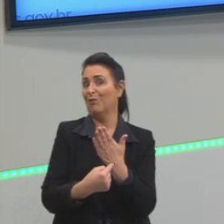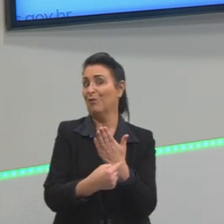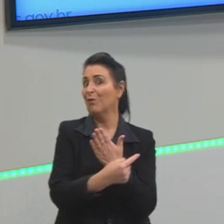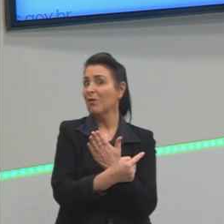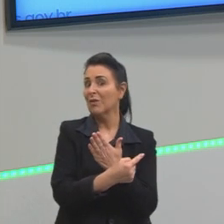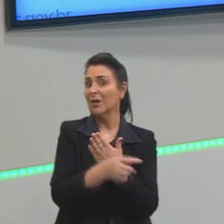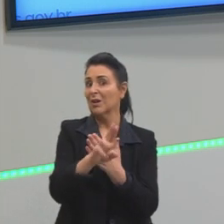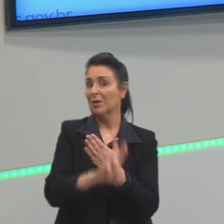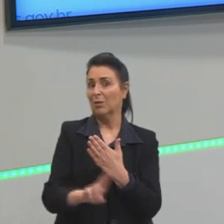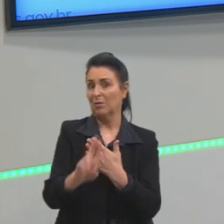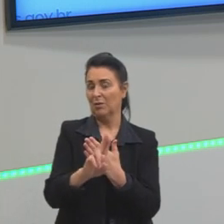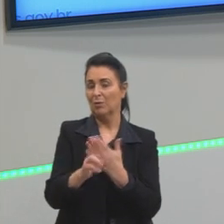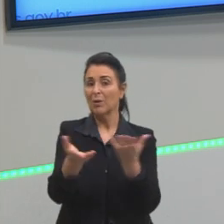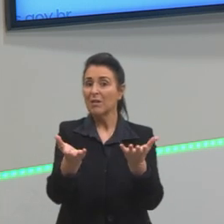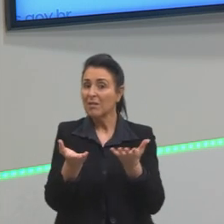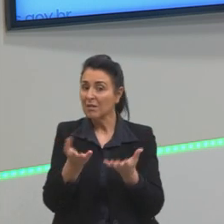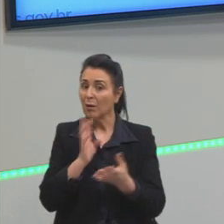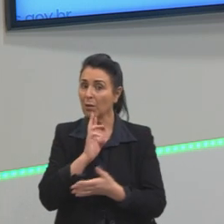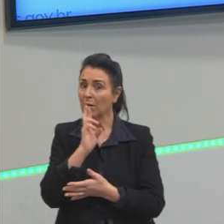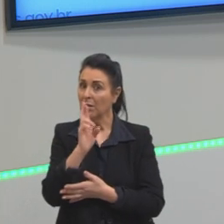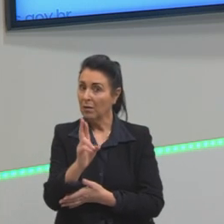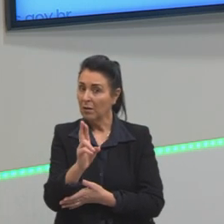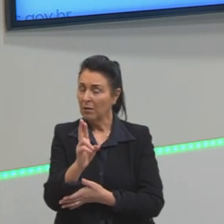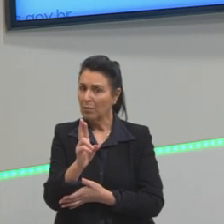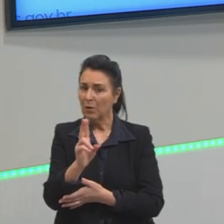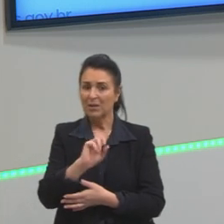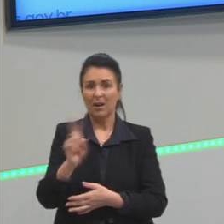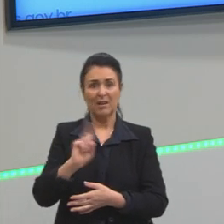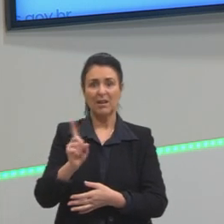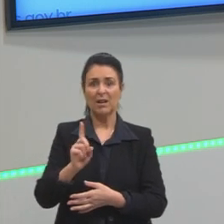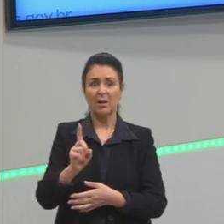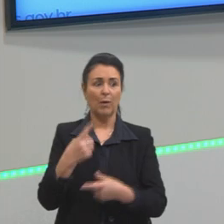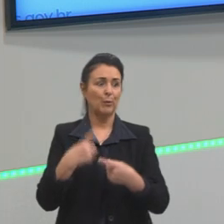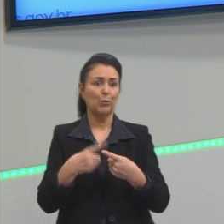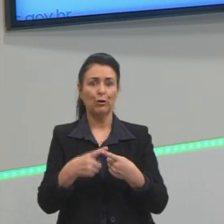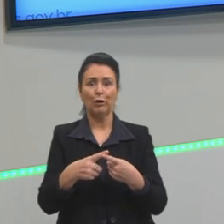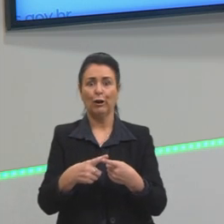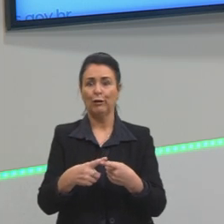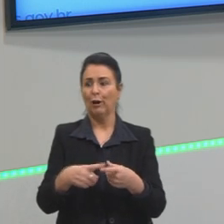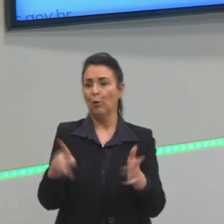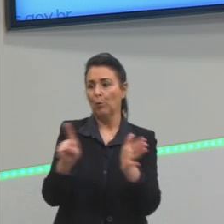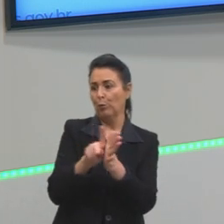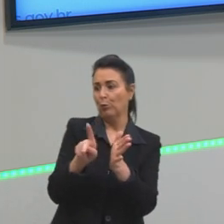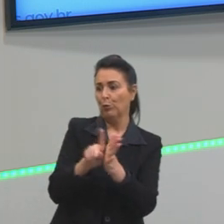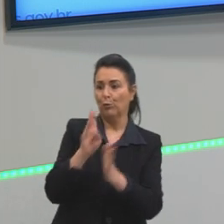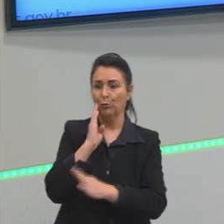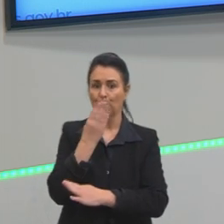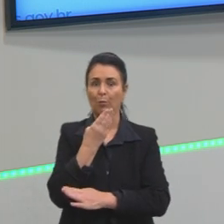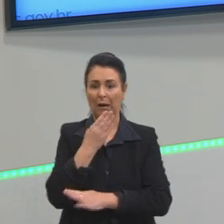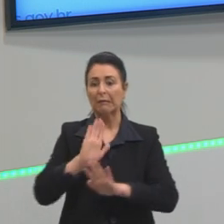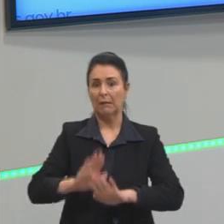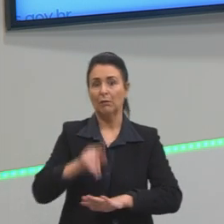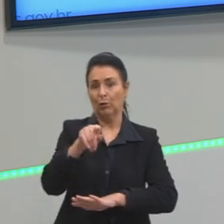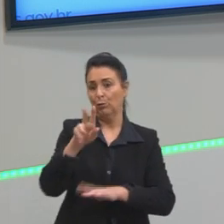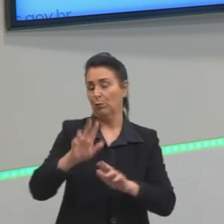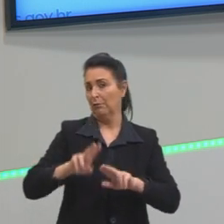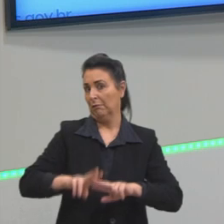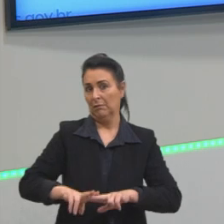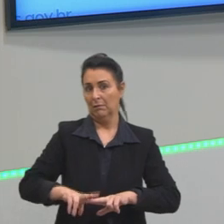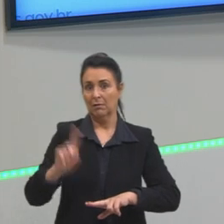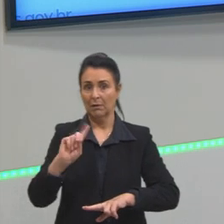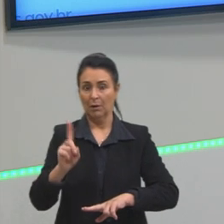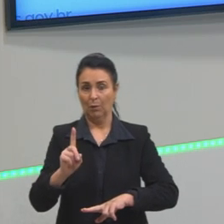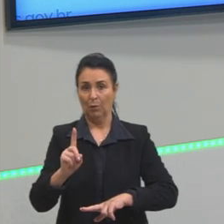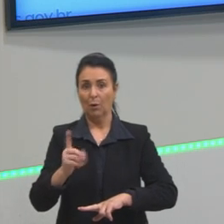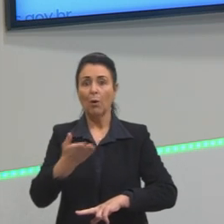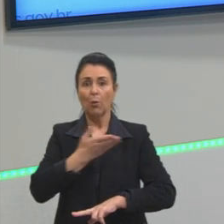quer uma resposta que com certeza não é você está aqui porque pode pendurar a conta no bar aqui, o amigo do Agar